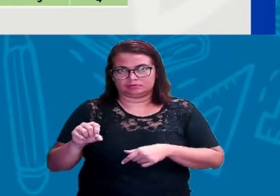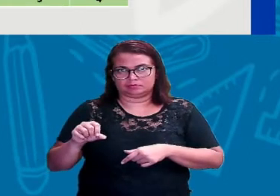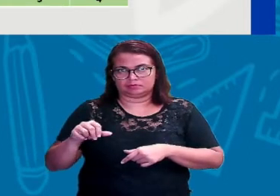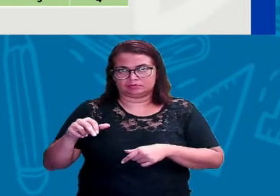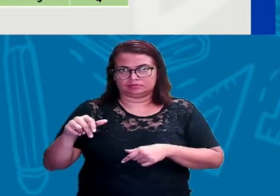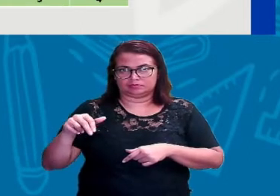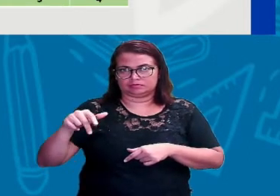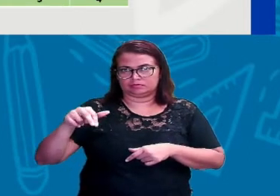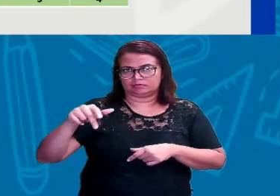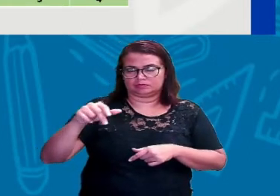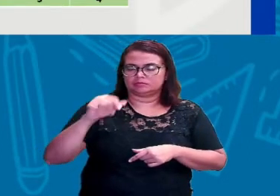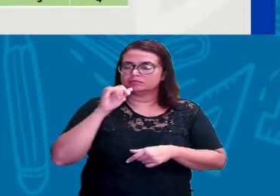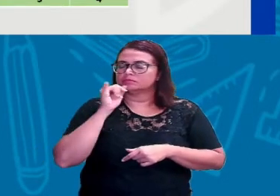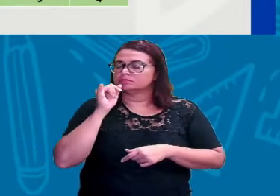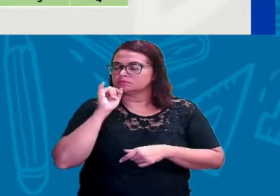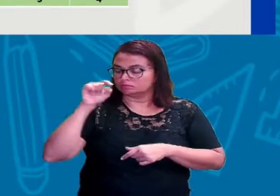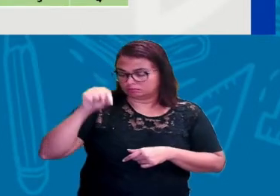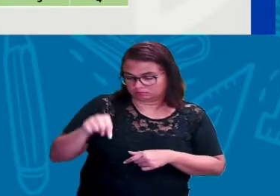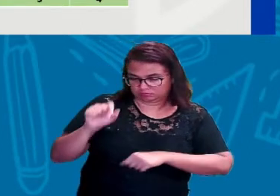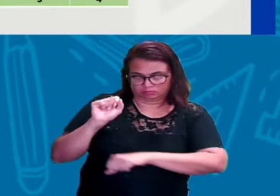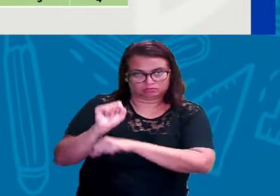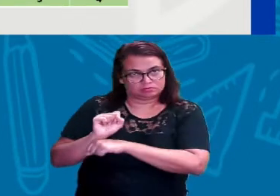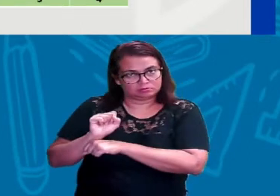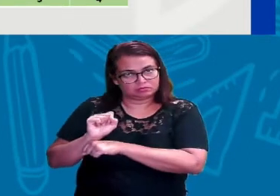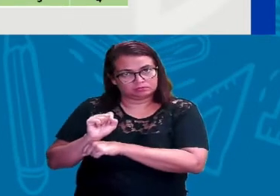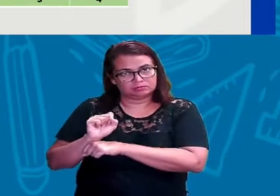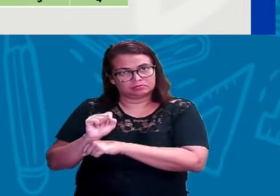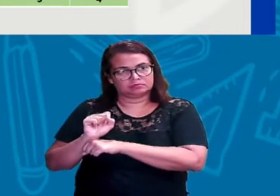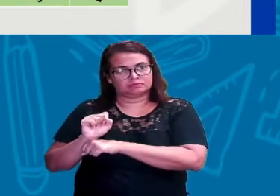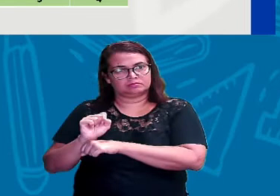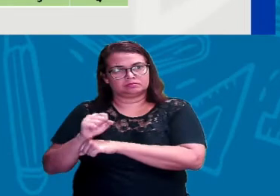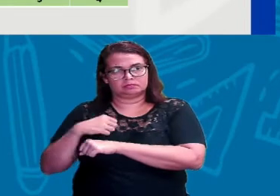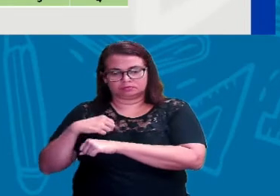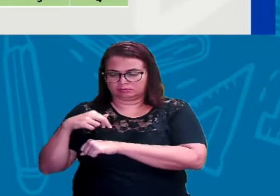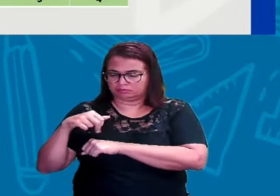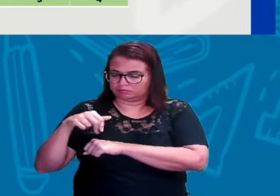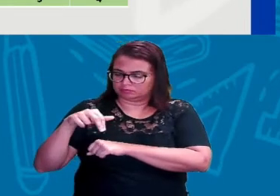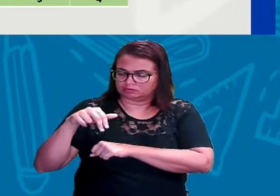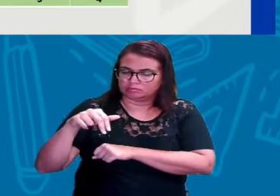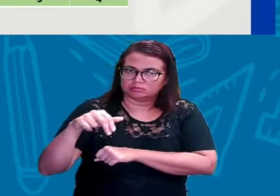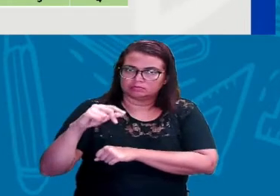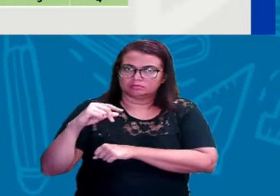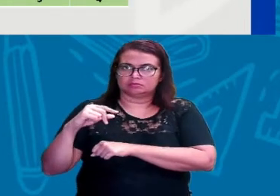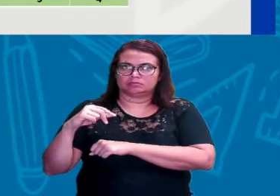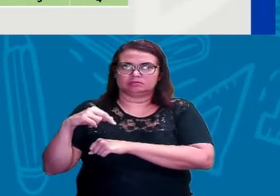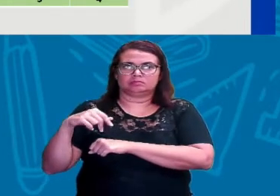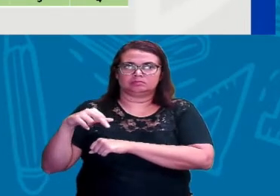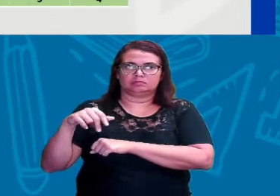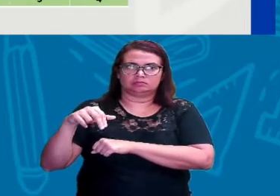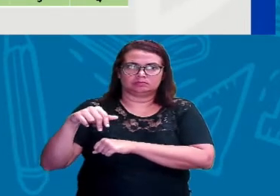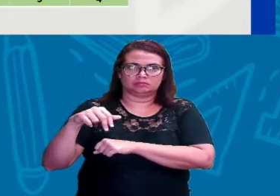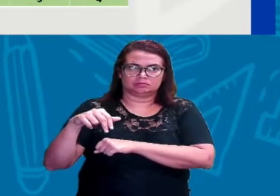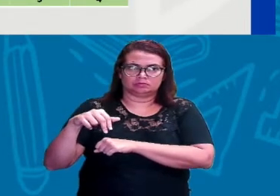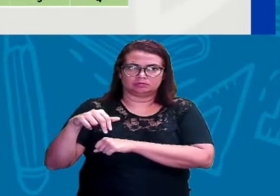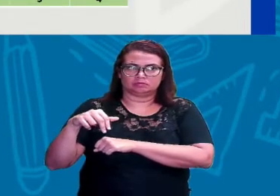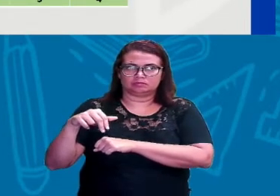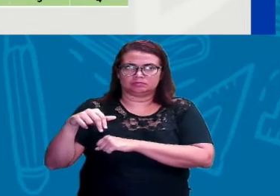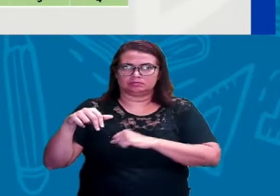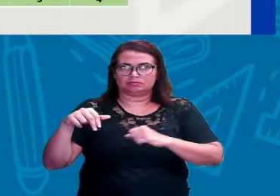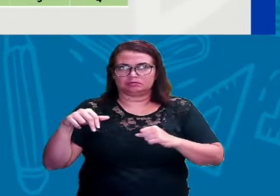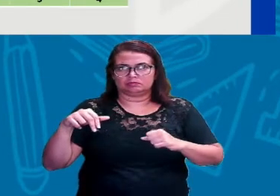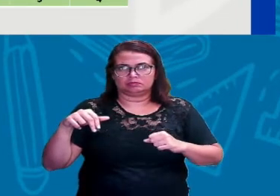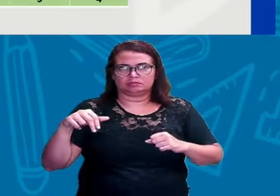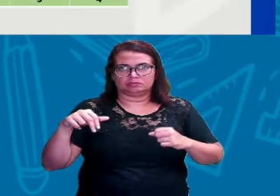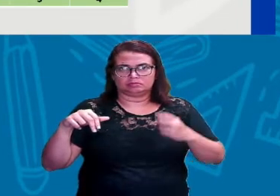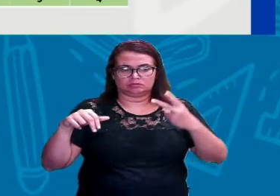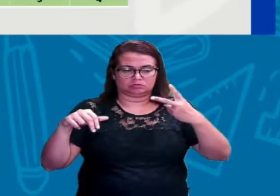que eu estou aqui localizada no campo de futebol. Então, eu vou sair do campo de futebol, andar duas casas